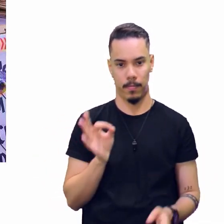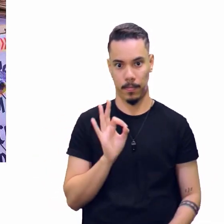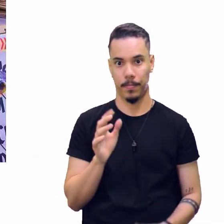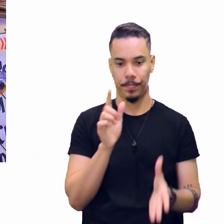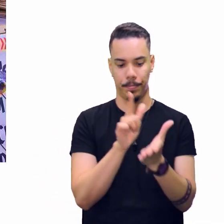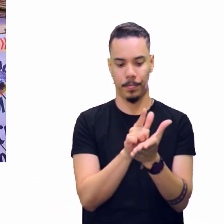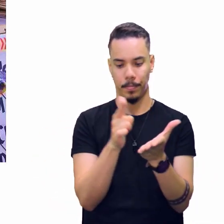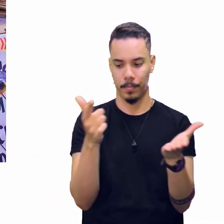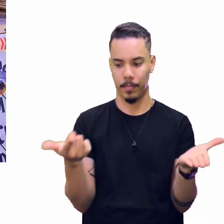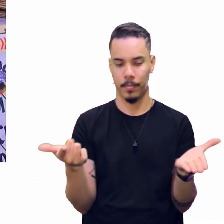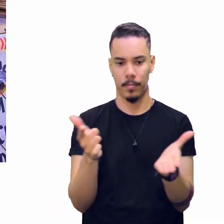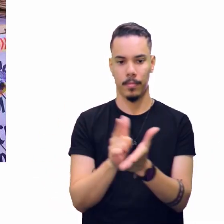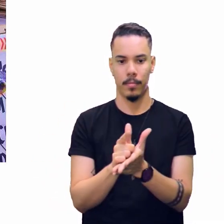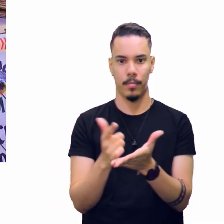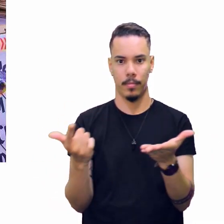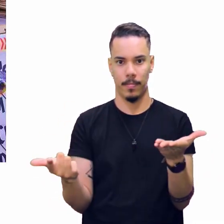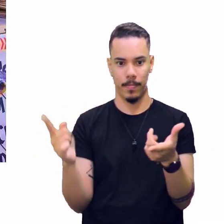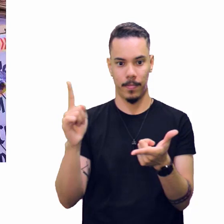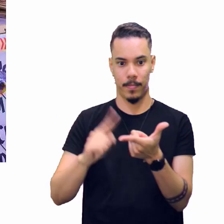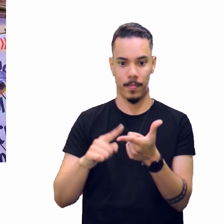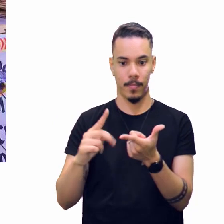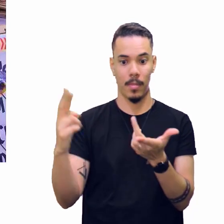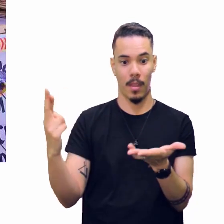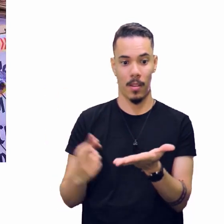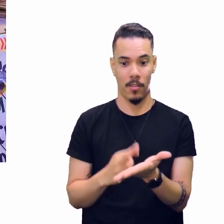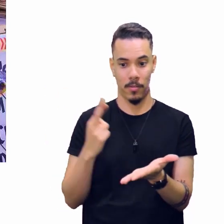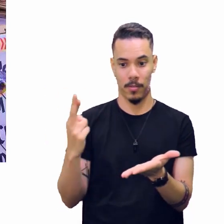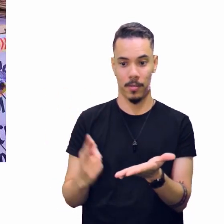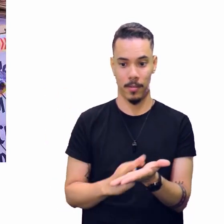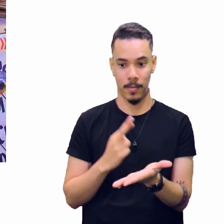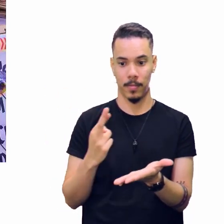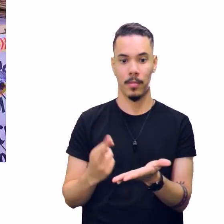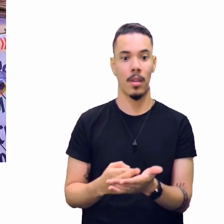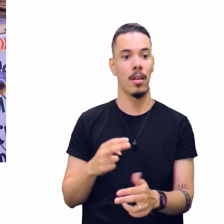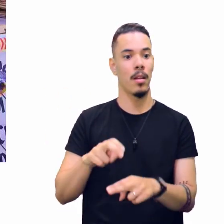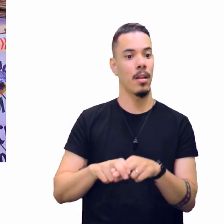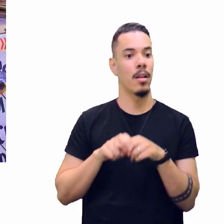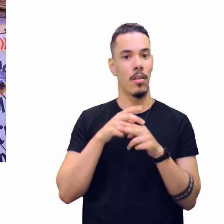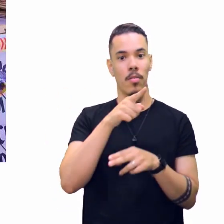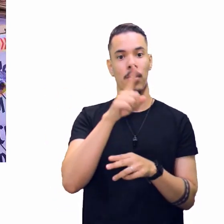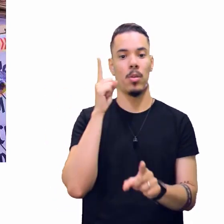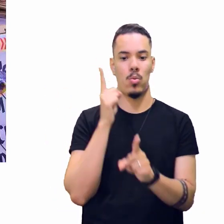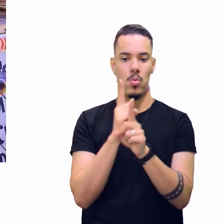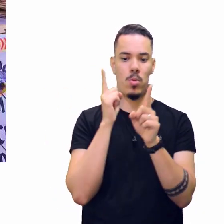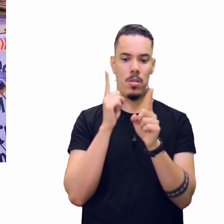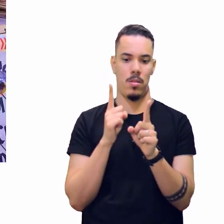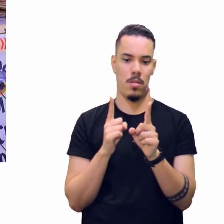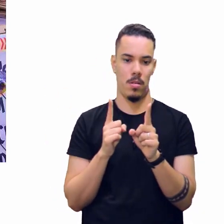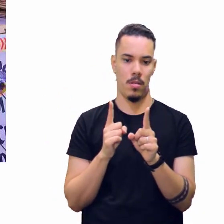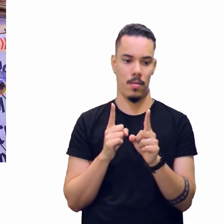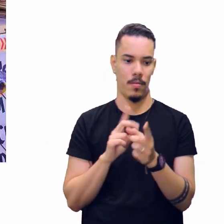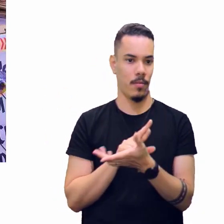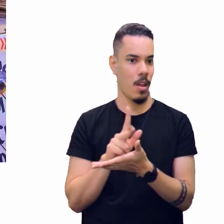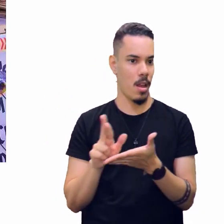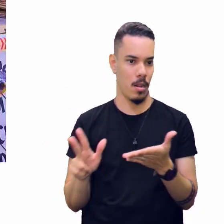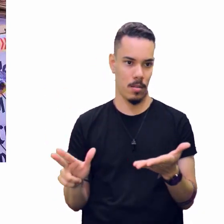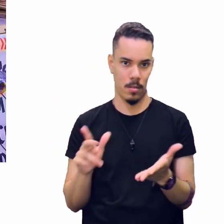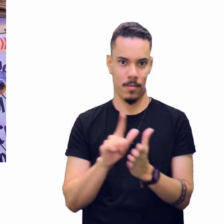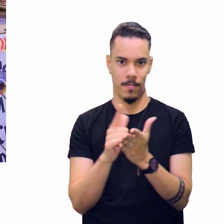temos aqui a revista, está certo? Então, aqui você encontra a reportagem, está bom?